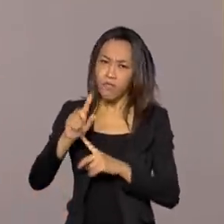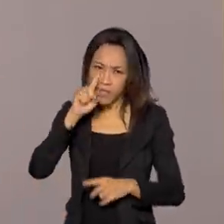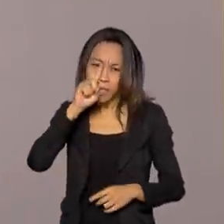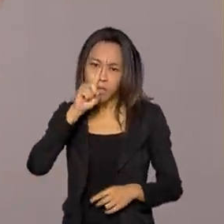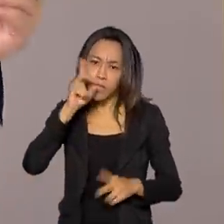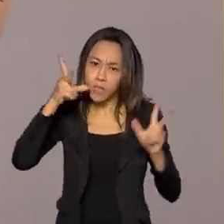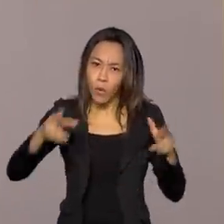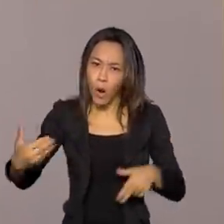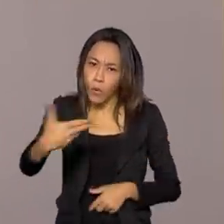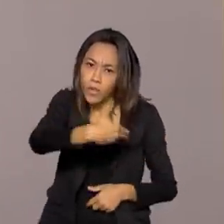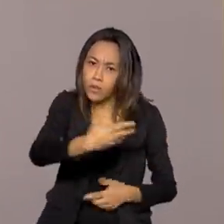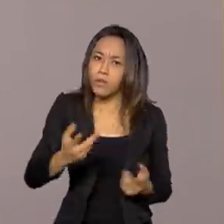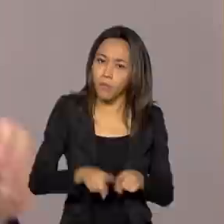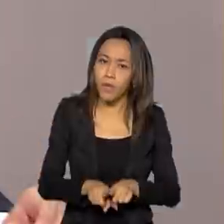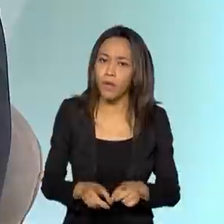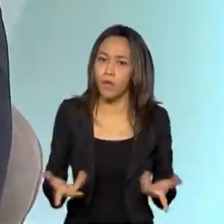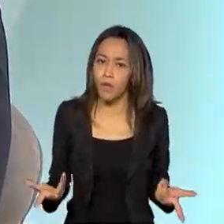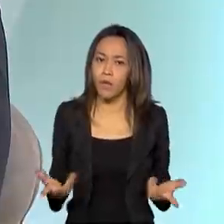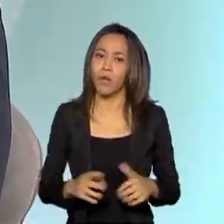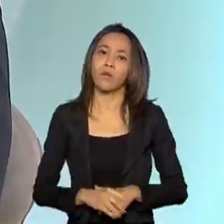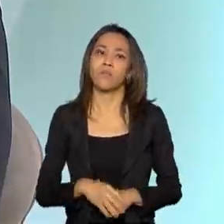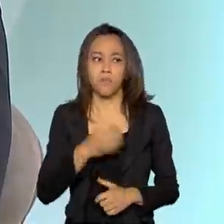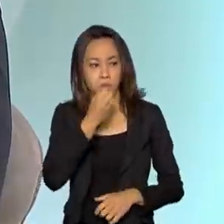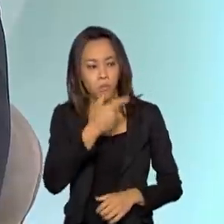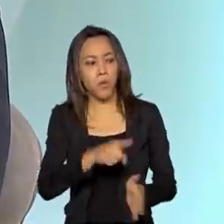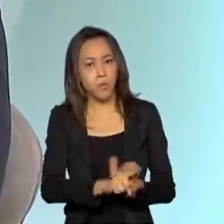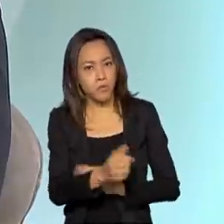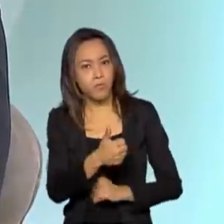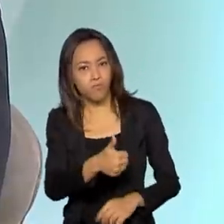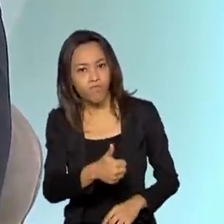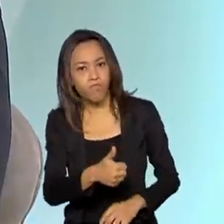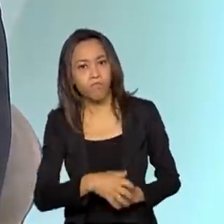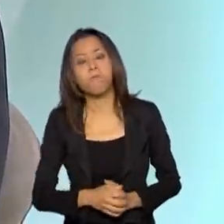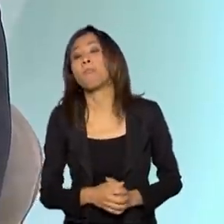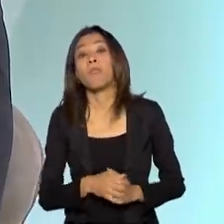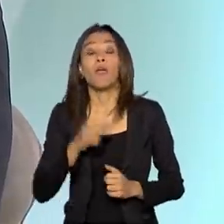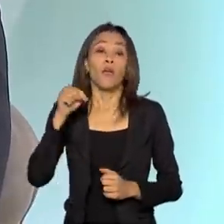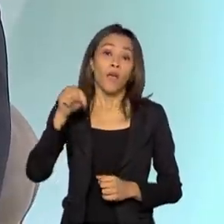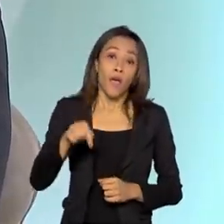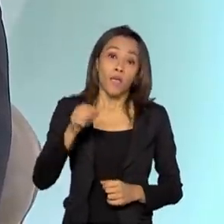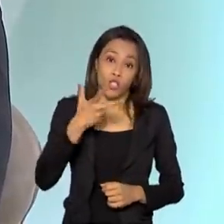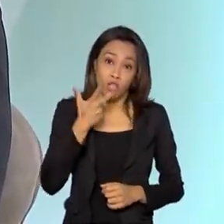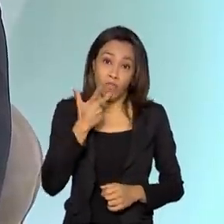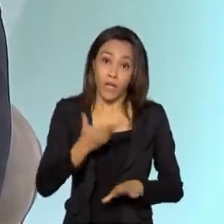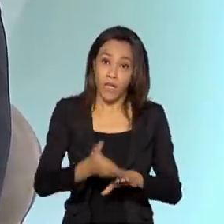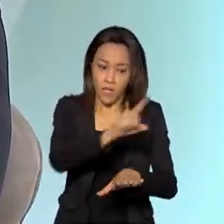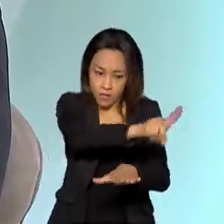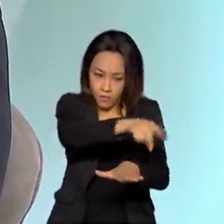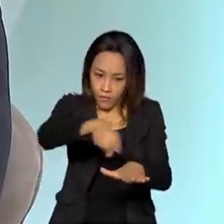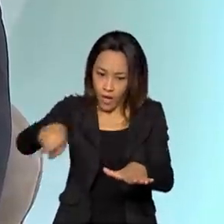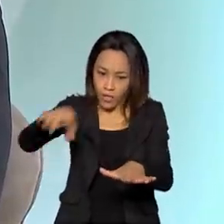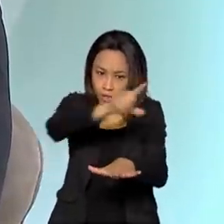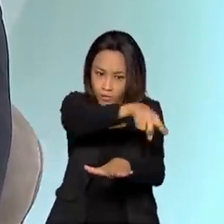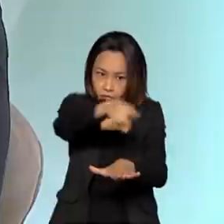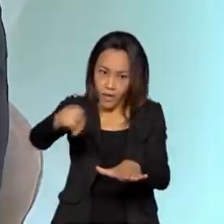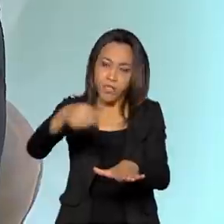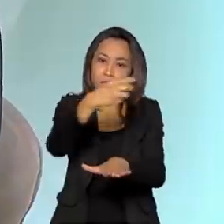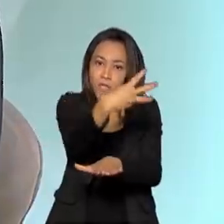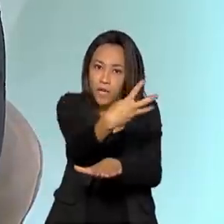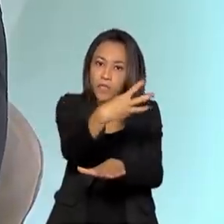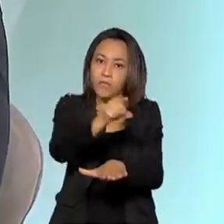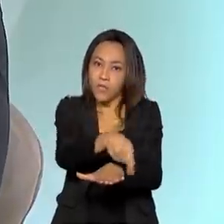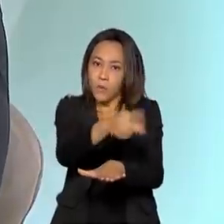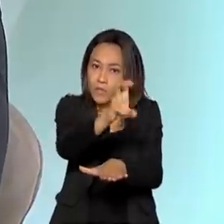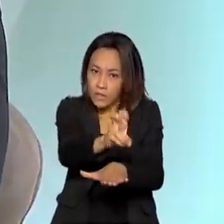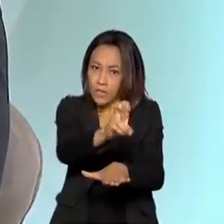também, comprar gato por lebre? Muito boa a sua pergunta. Ainda mais porque essa faixa que eu mencionei no bloco anterior, a faixa de 3,5 GHz,